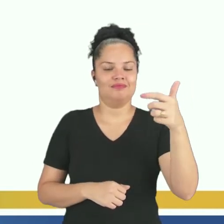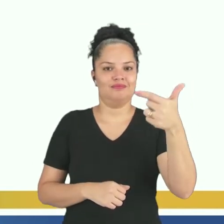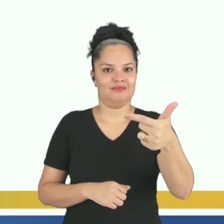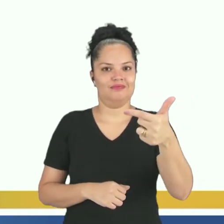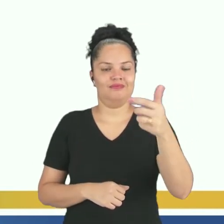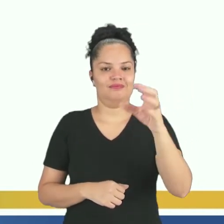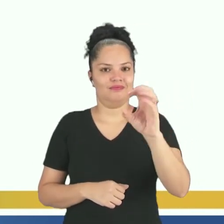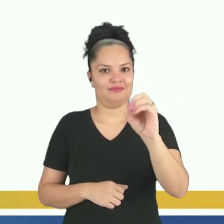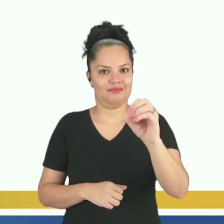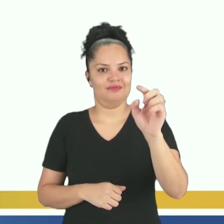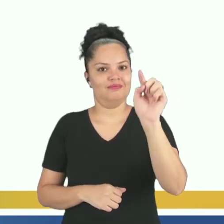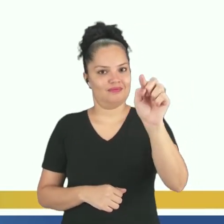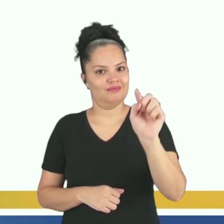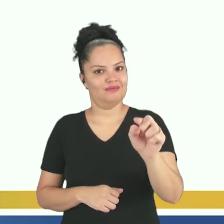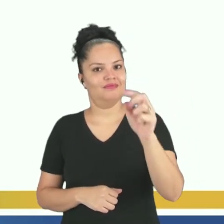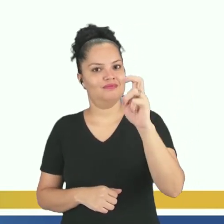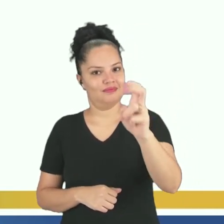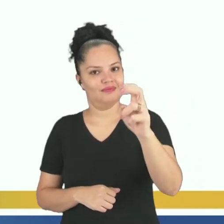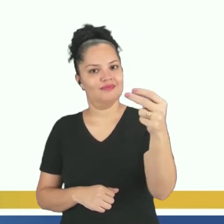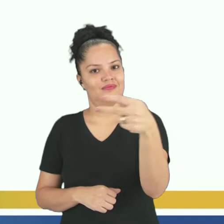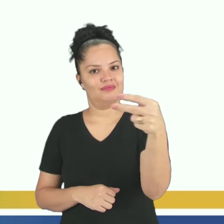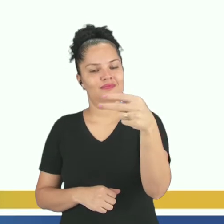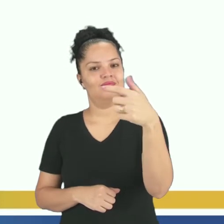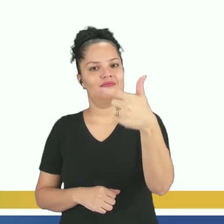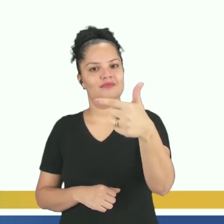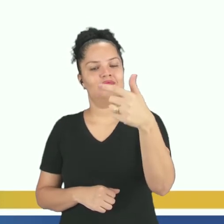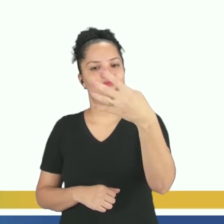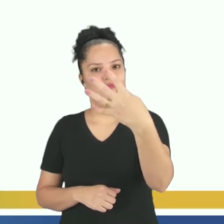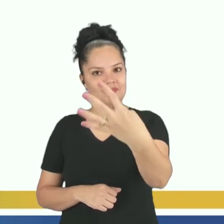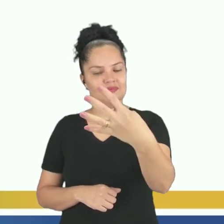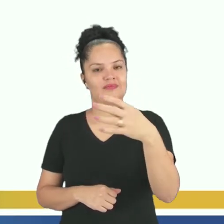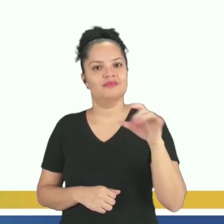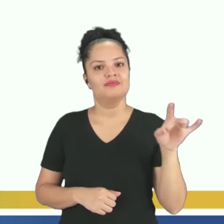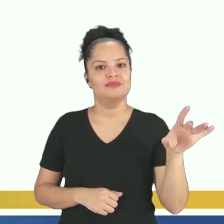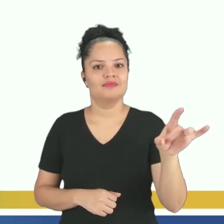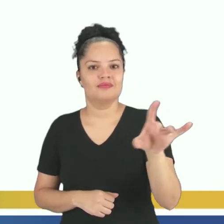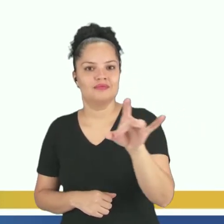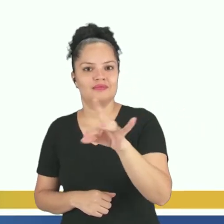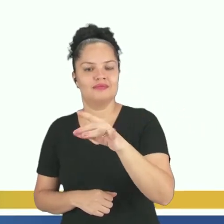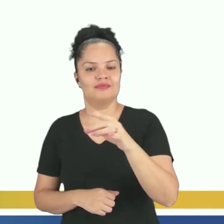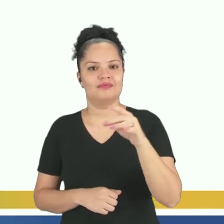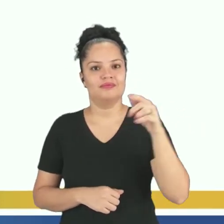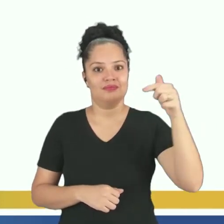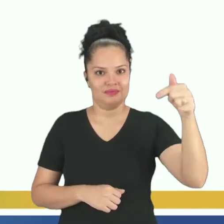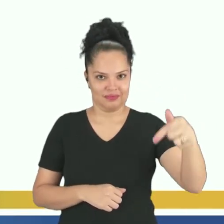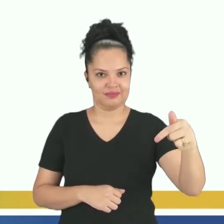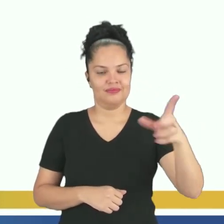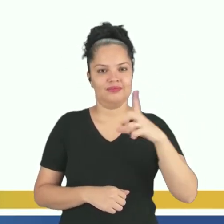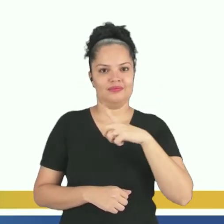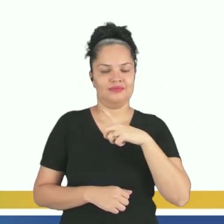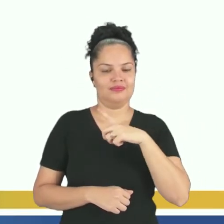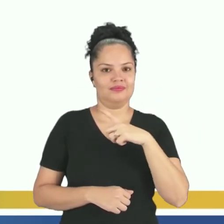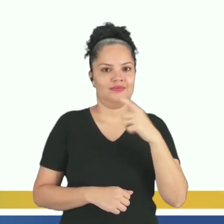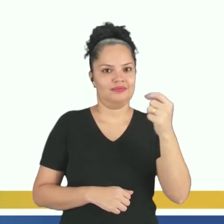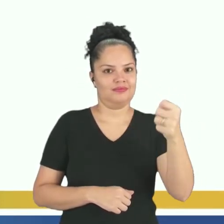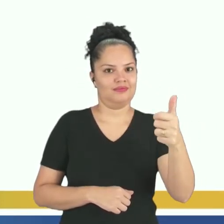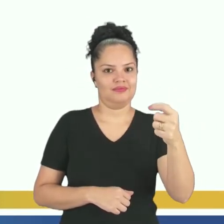Então, 120 para 5 dá 24. Isso quer dizer que cada uma dessas sete partezinhas tem 24 moedas.